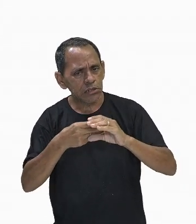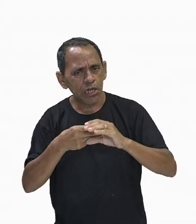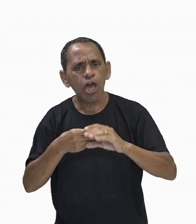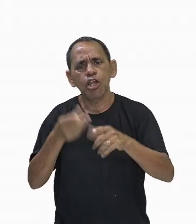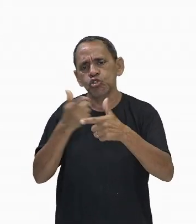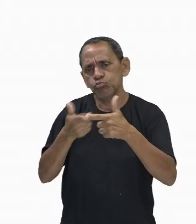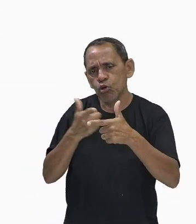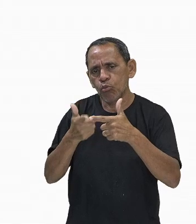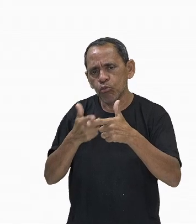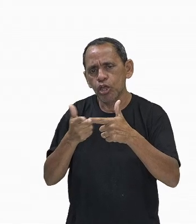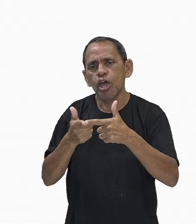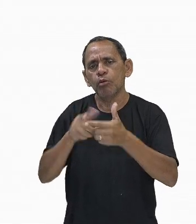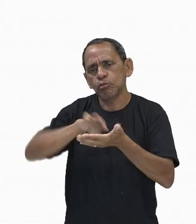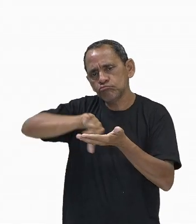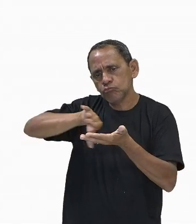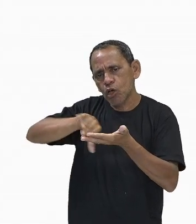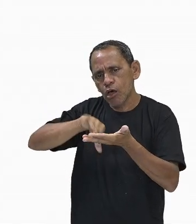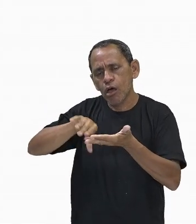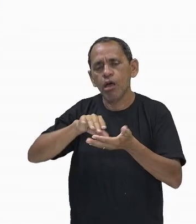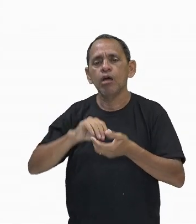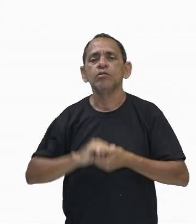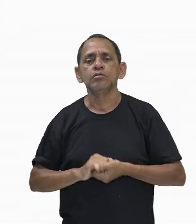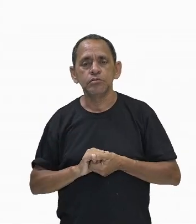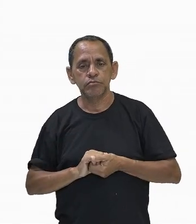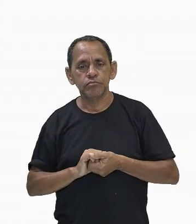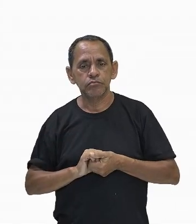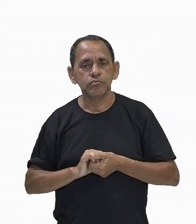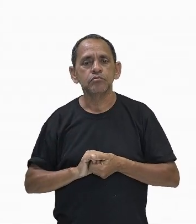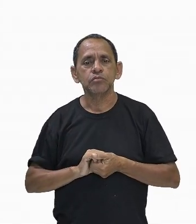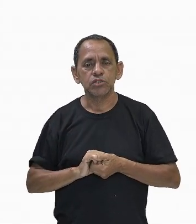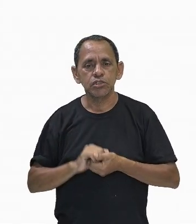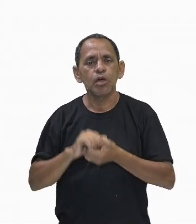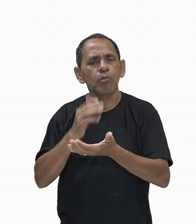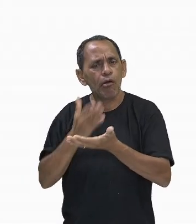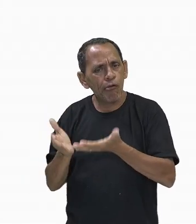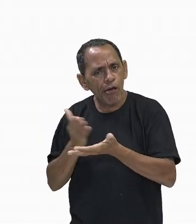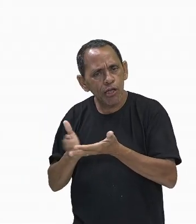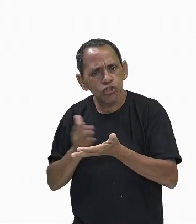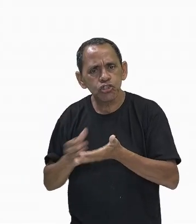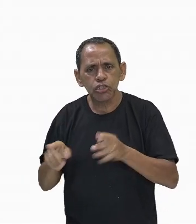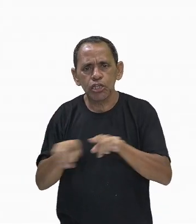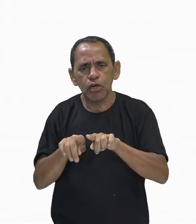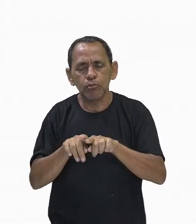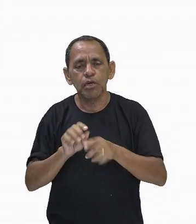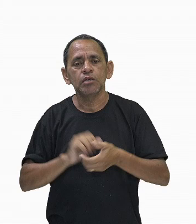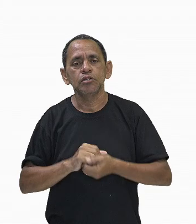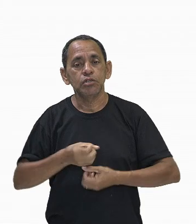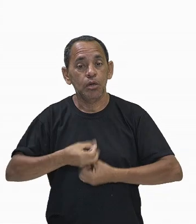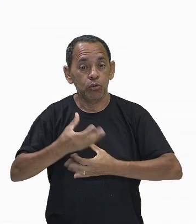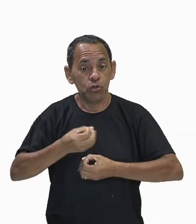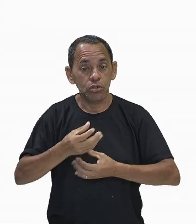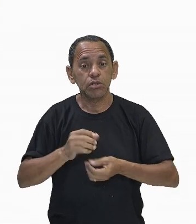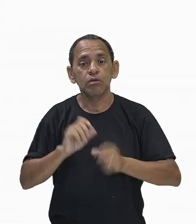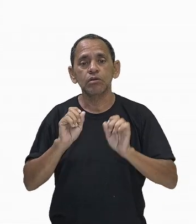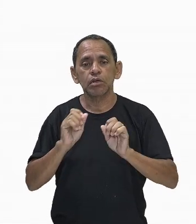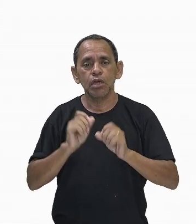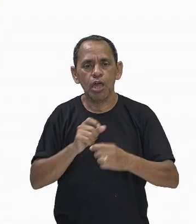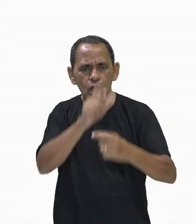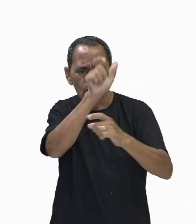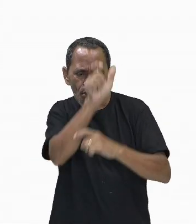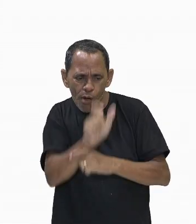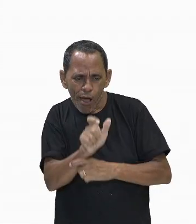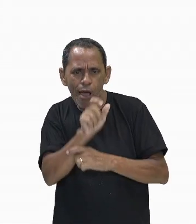e outros que ativam células do linfócito B. Nós temos também a produção na medula óssea de